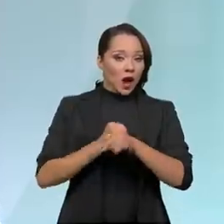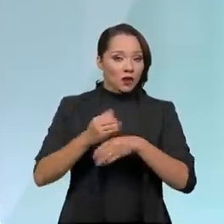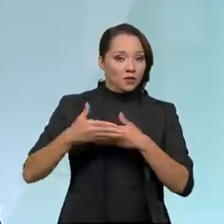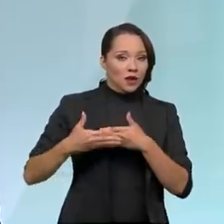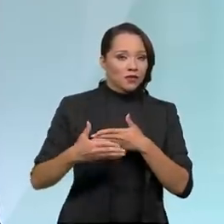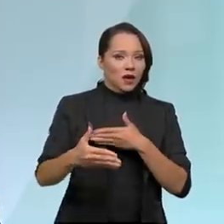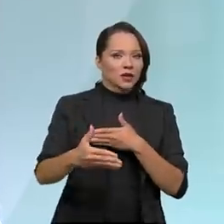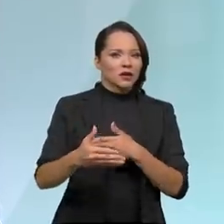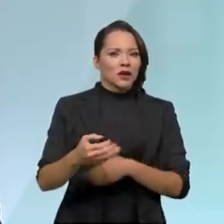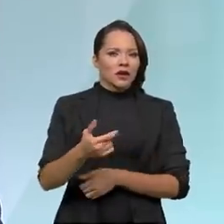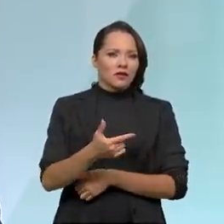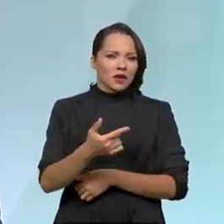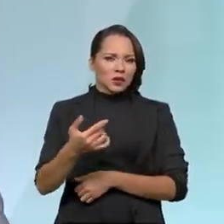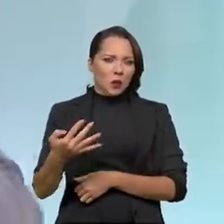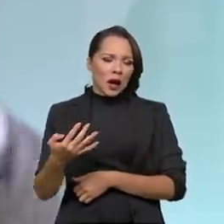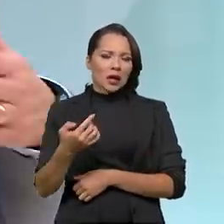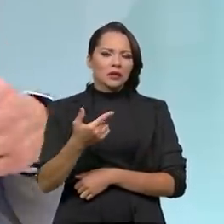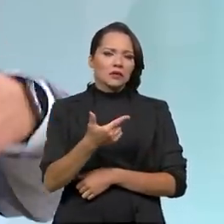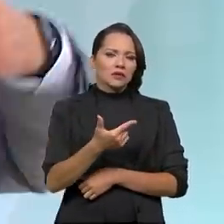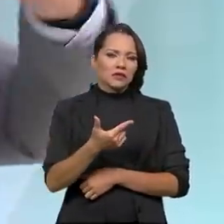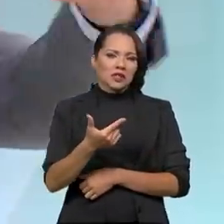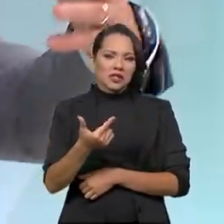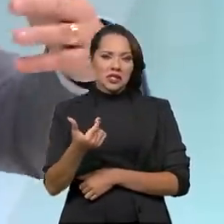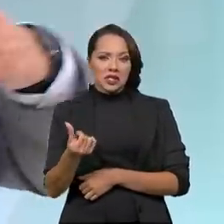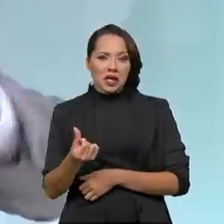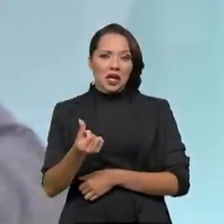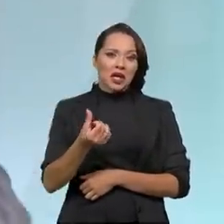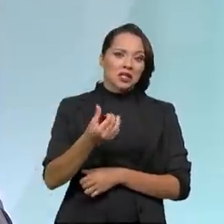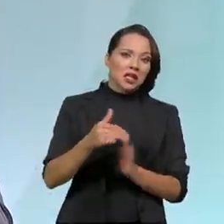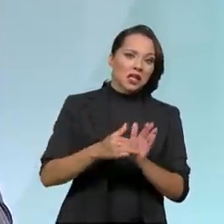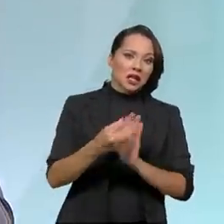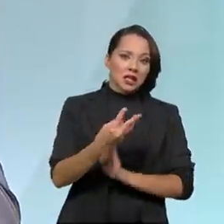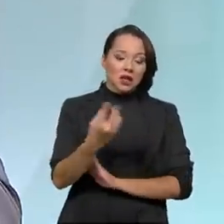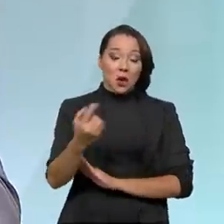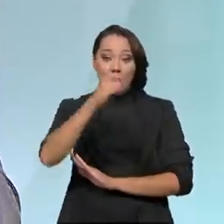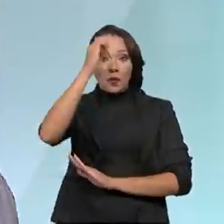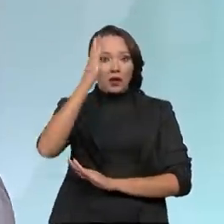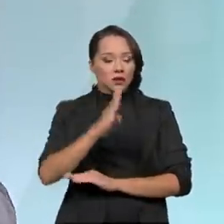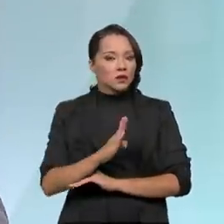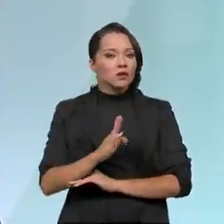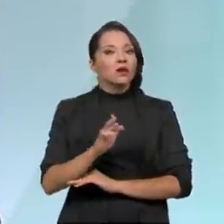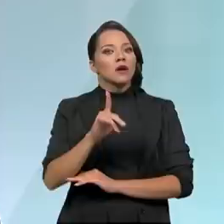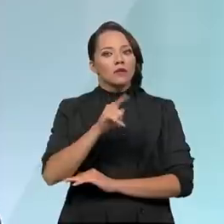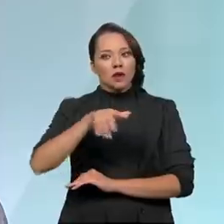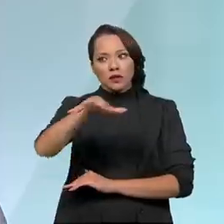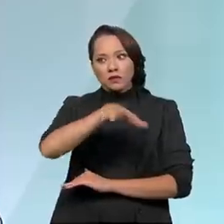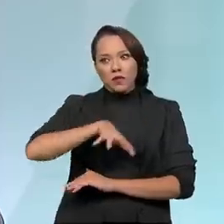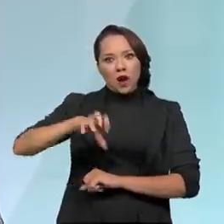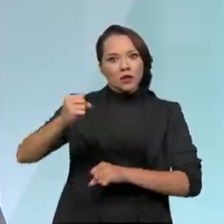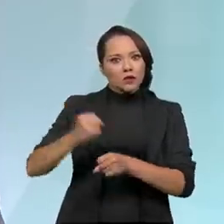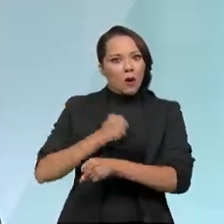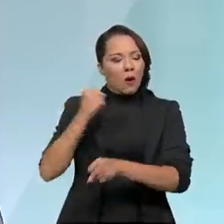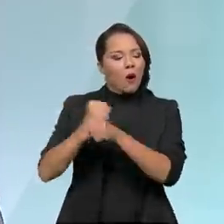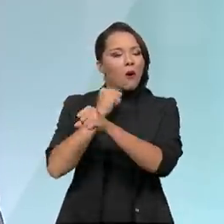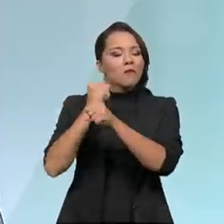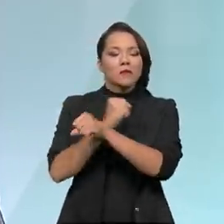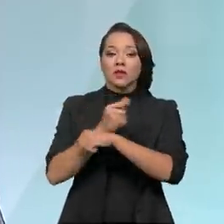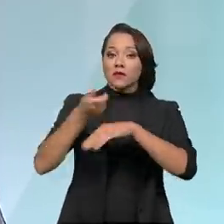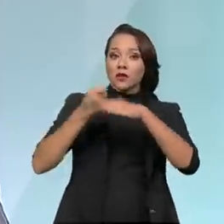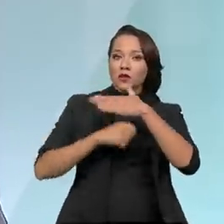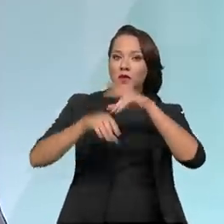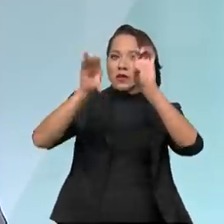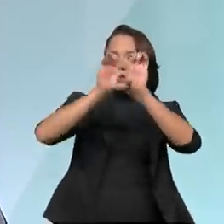24, 25, 26, até 30, 31, o Brasil vai se transformar num grande canteiro de obras e o investimento em